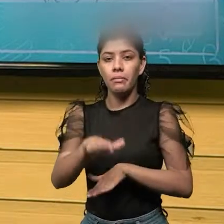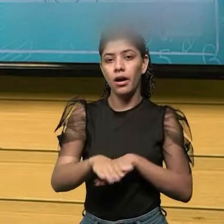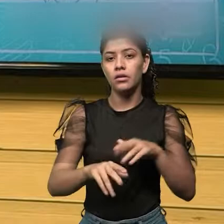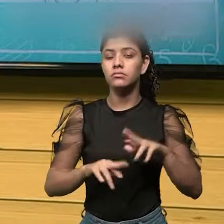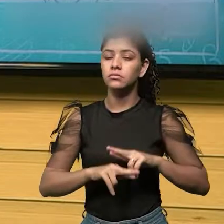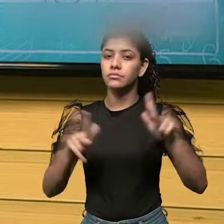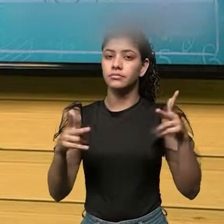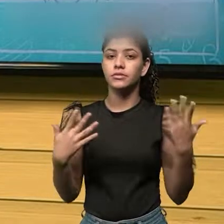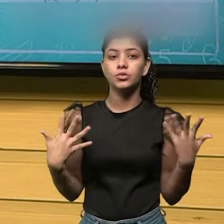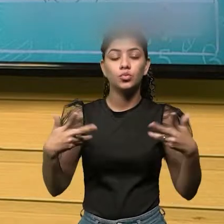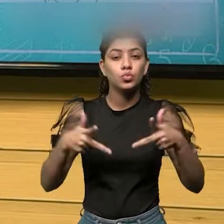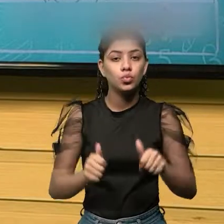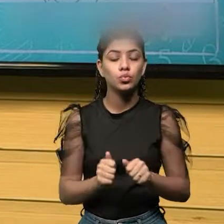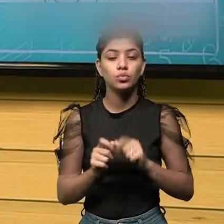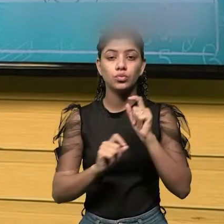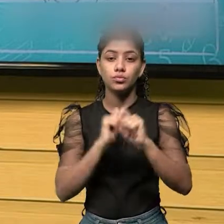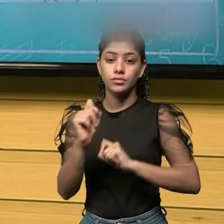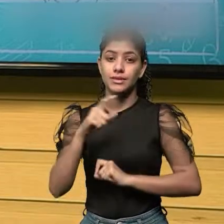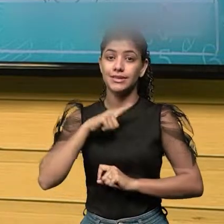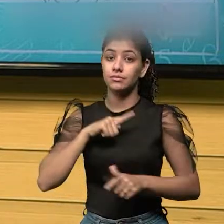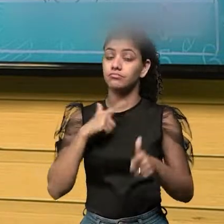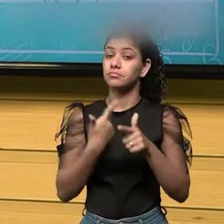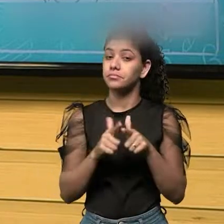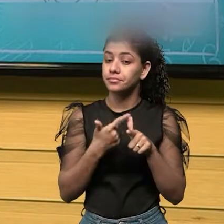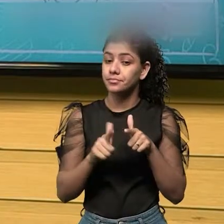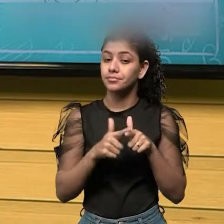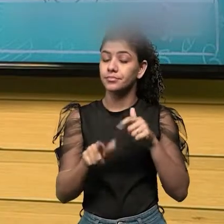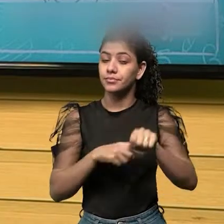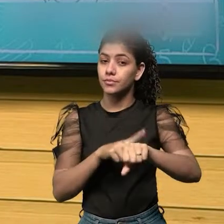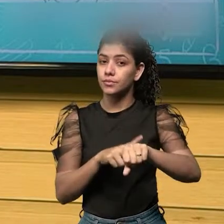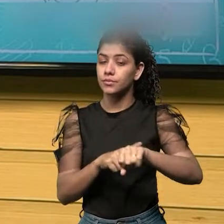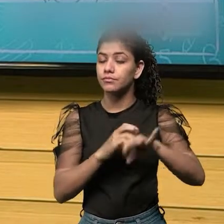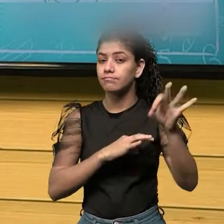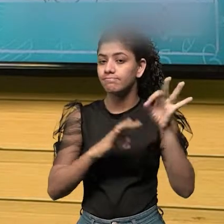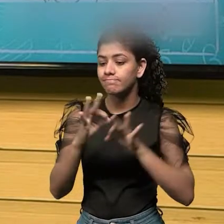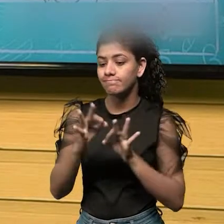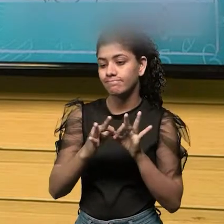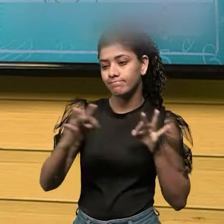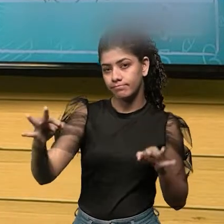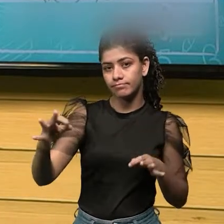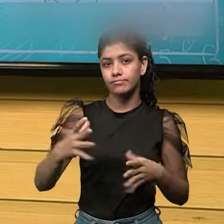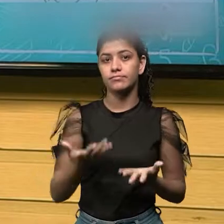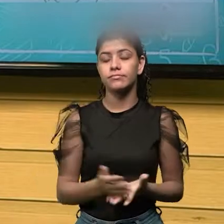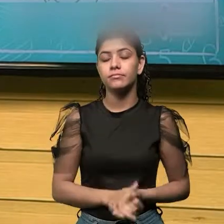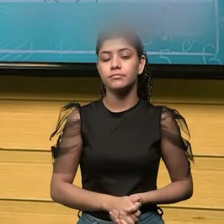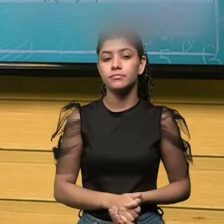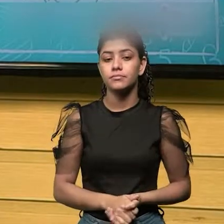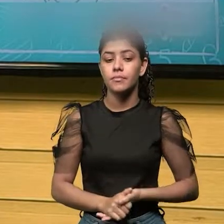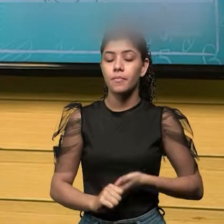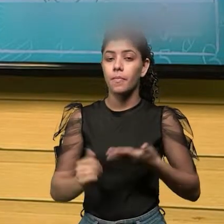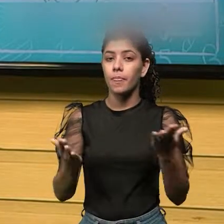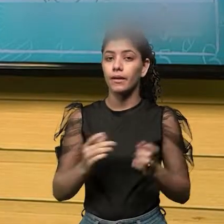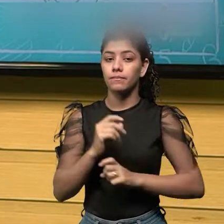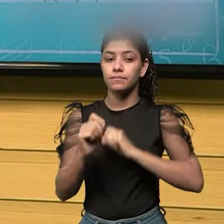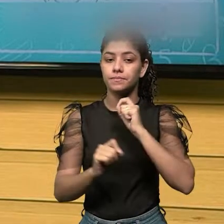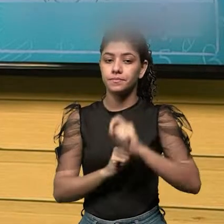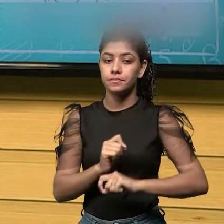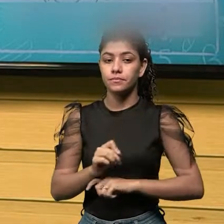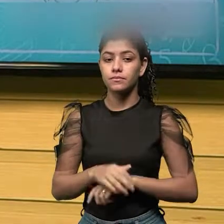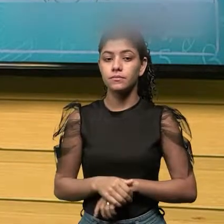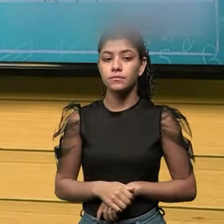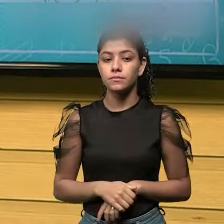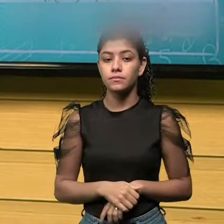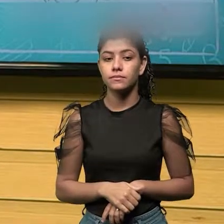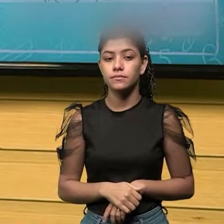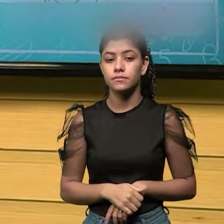Então, tudo isso causava um problema na hora de medirmos. E aí, nesse caso, a medida ficava